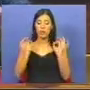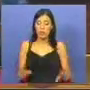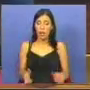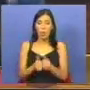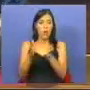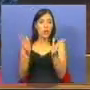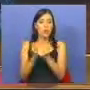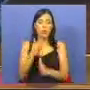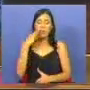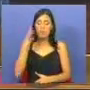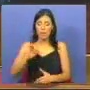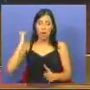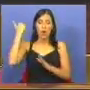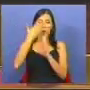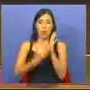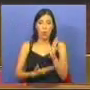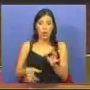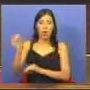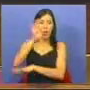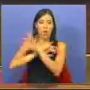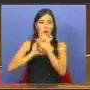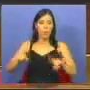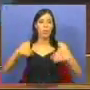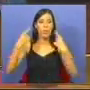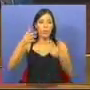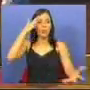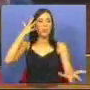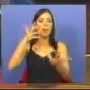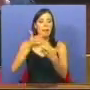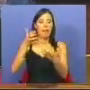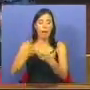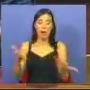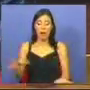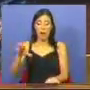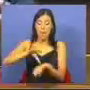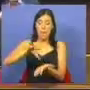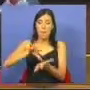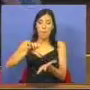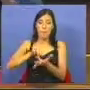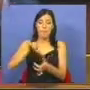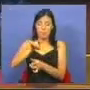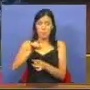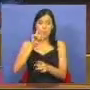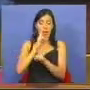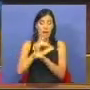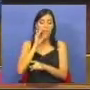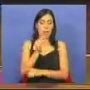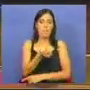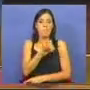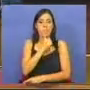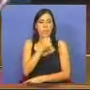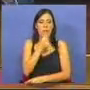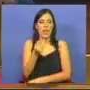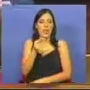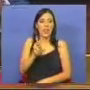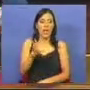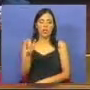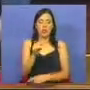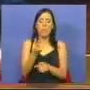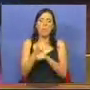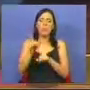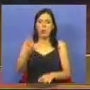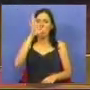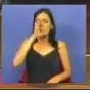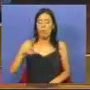praticamente todas as Constituições na Europa de pós-guerra. Esse Banco Central Europeu é que determina essas taxas de juros. Mas porquê que o